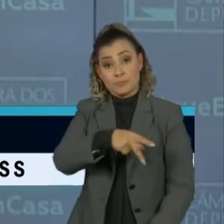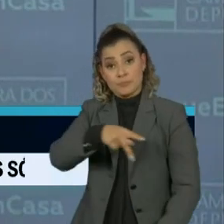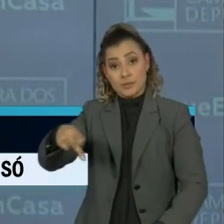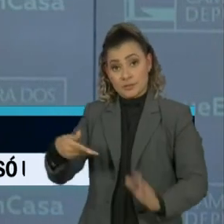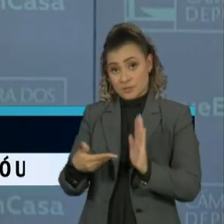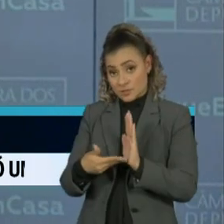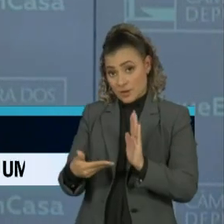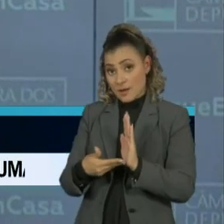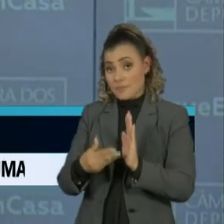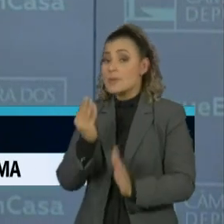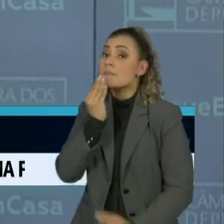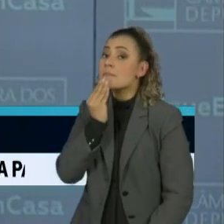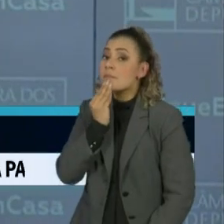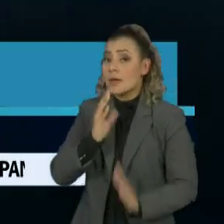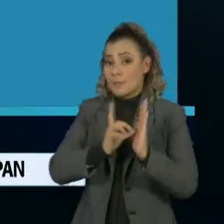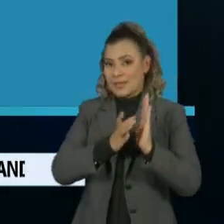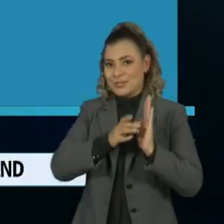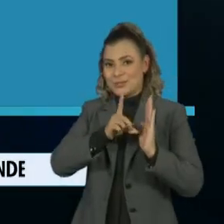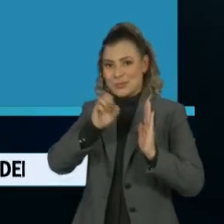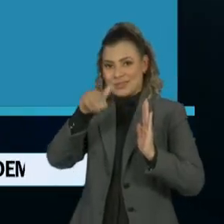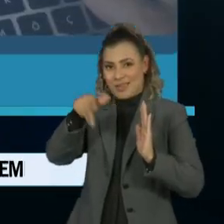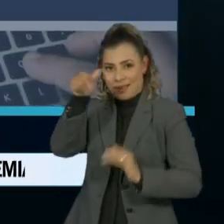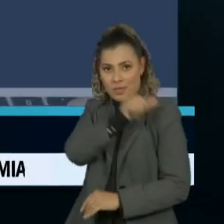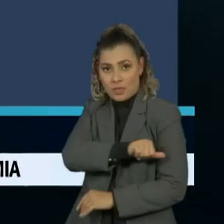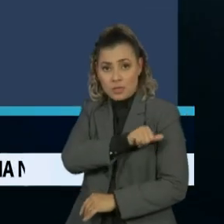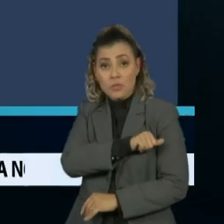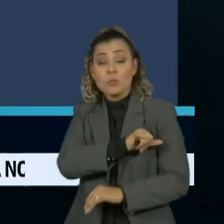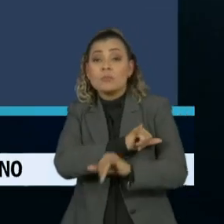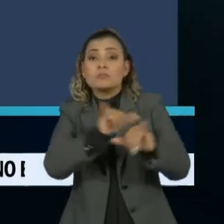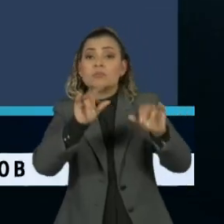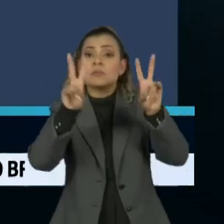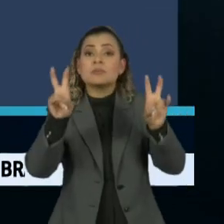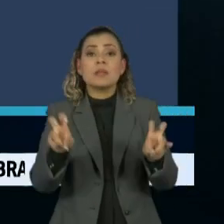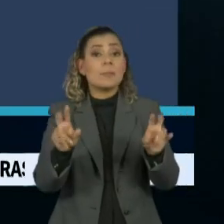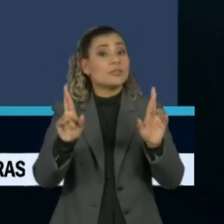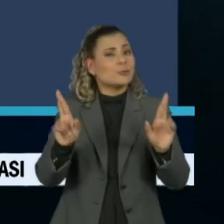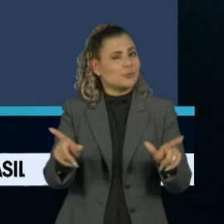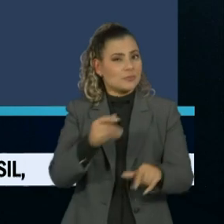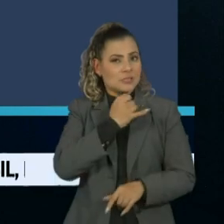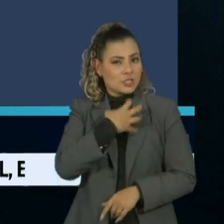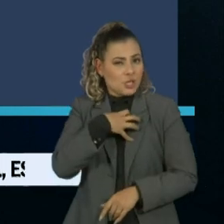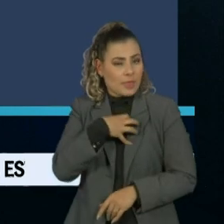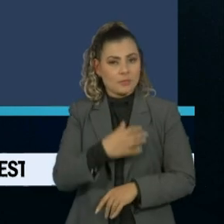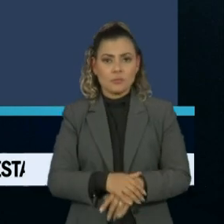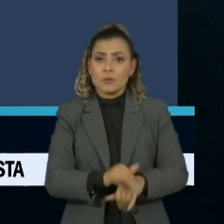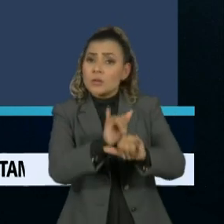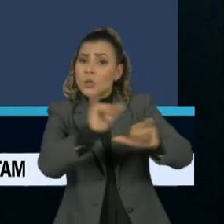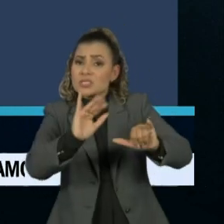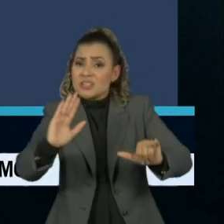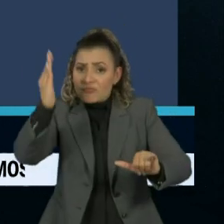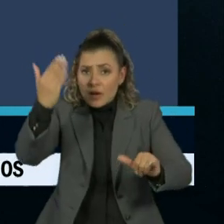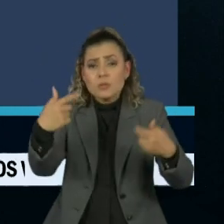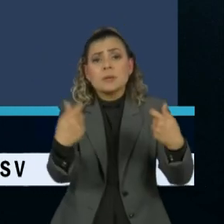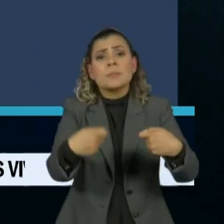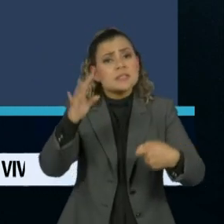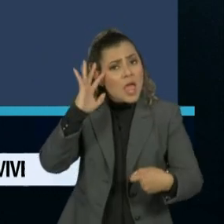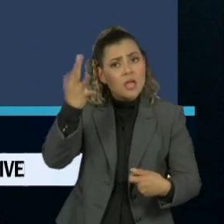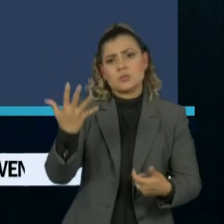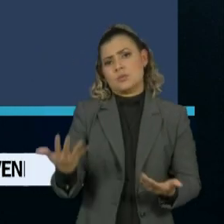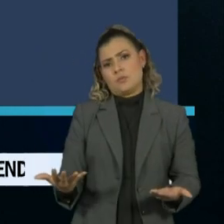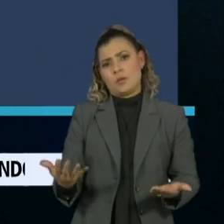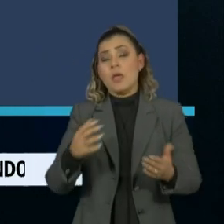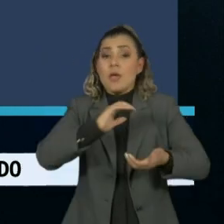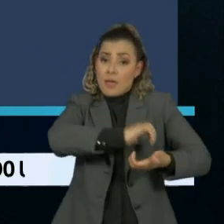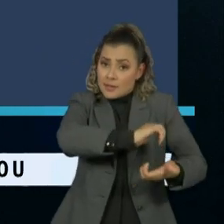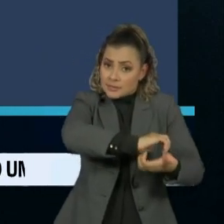Câmara, Rodrigo Maia do DEM, Rio de Janeiro, preferiu tratar o tema de forma diferente. Esse assunto das fake news precisa de uma solução. O